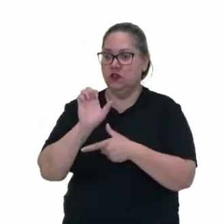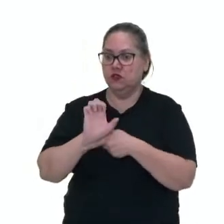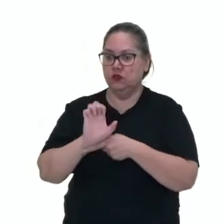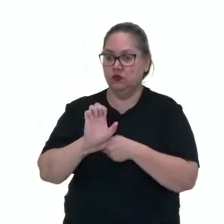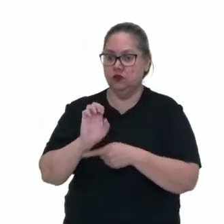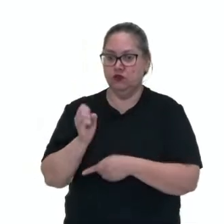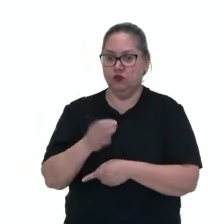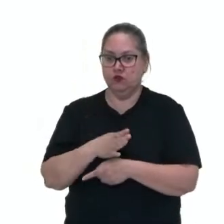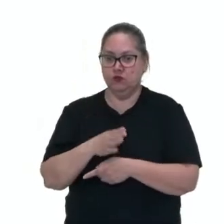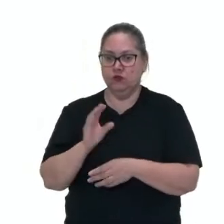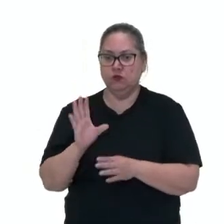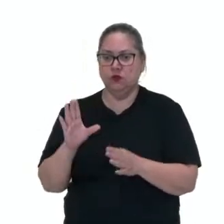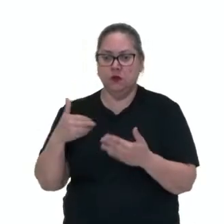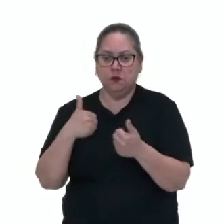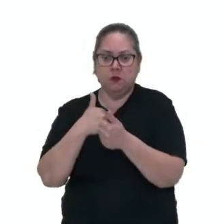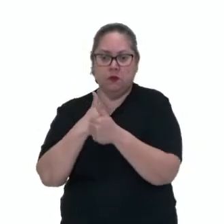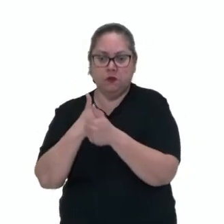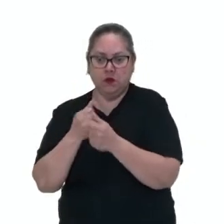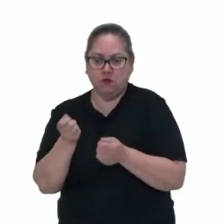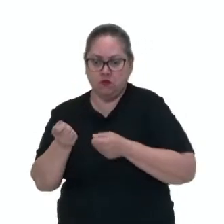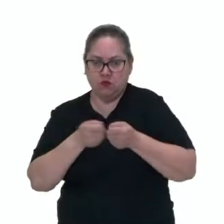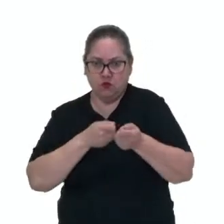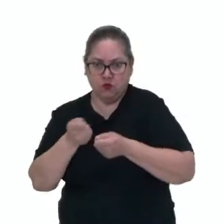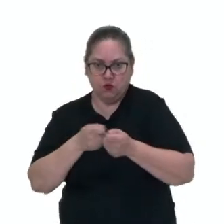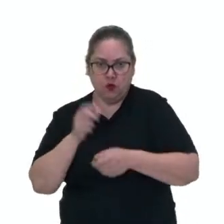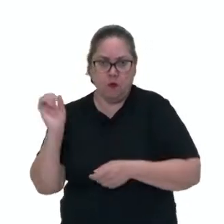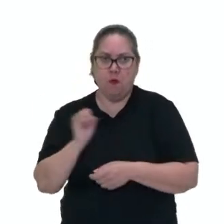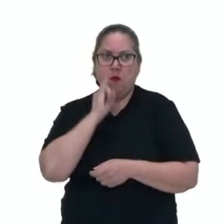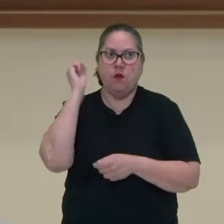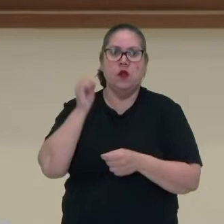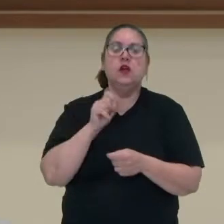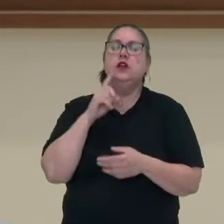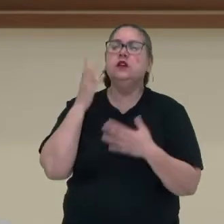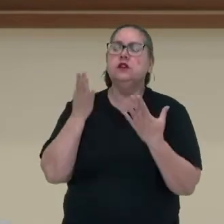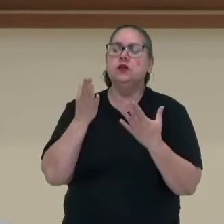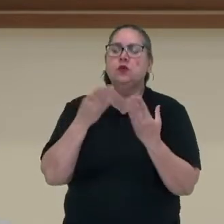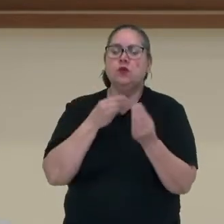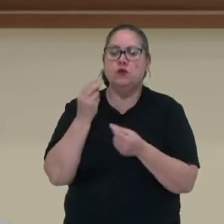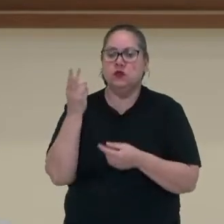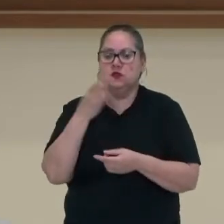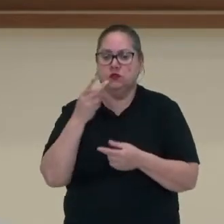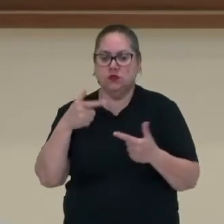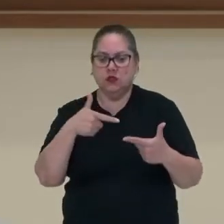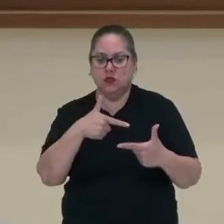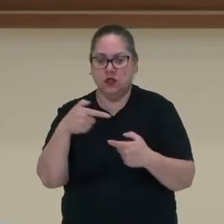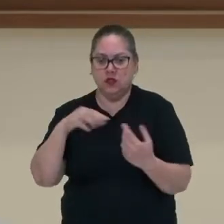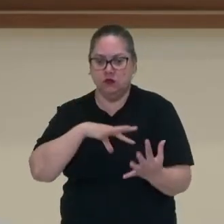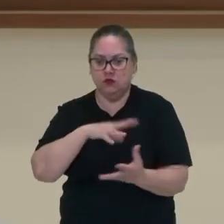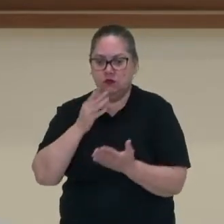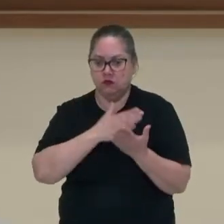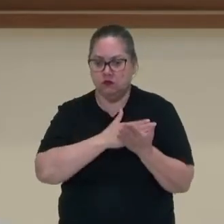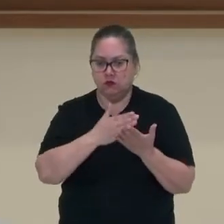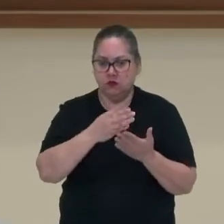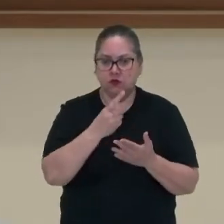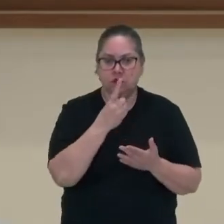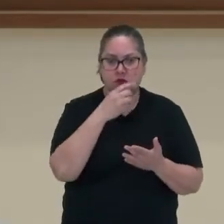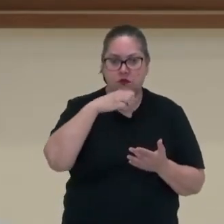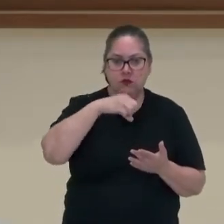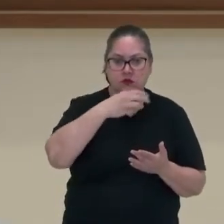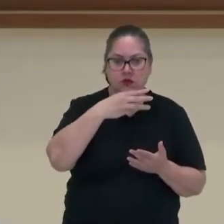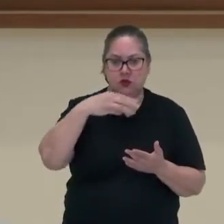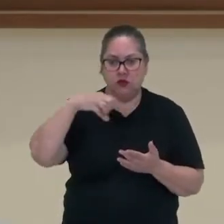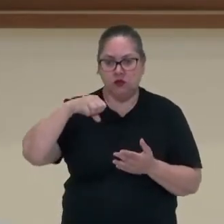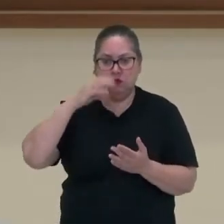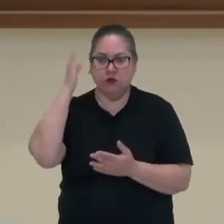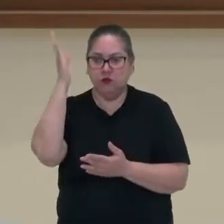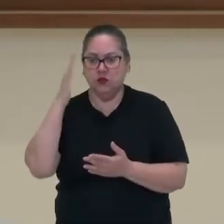parceiro do continente, um parceiro econômico muito importante. E quando a Segunda Guerra Mundial começa, em 1939, o